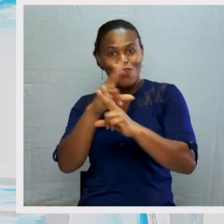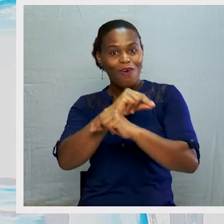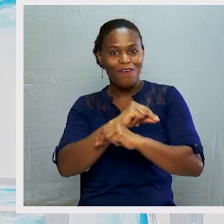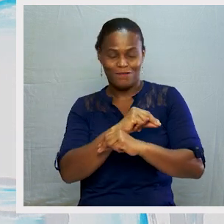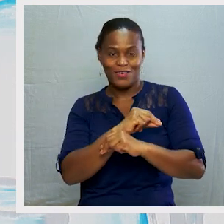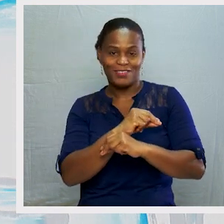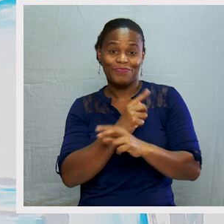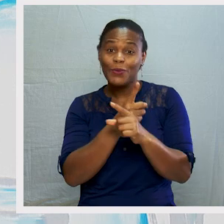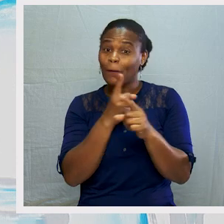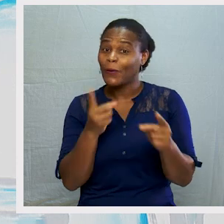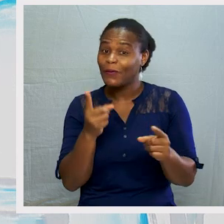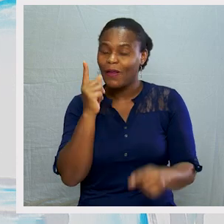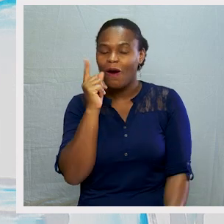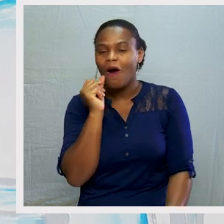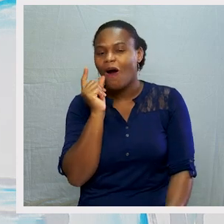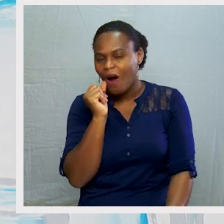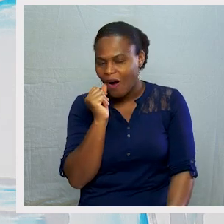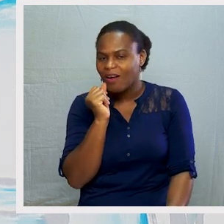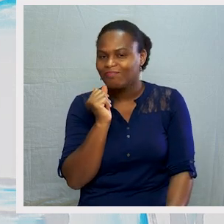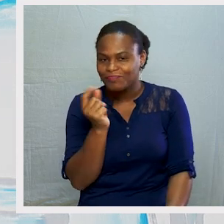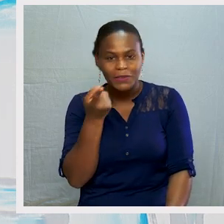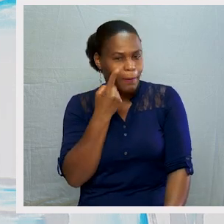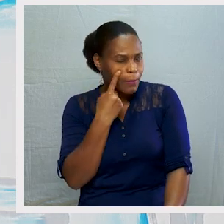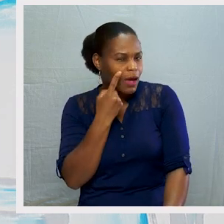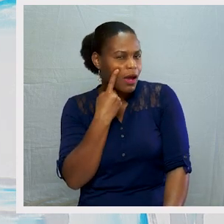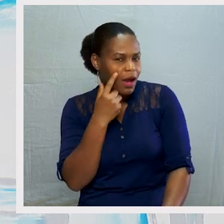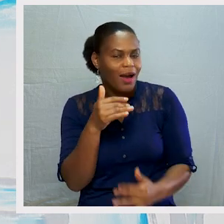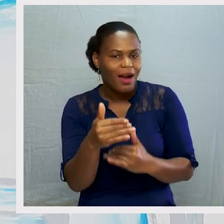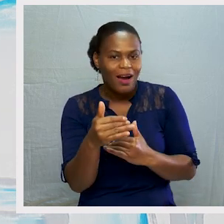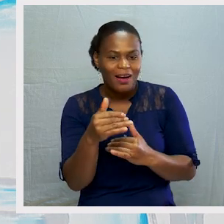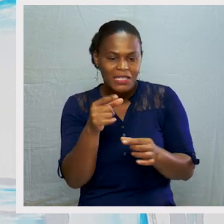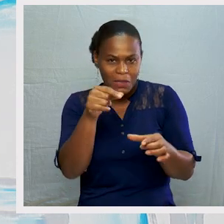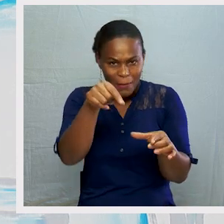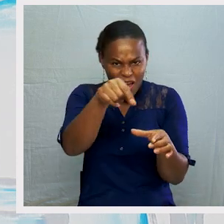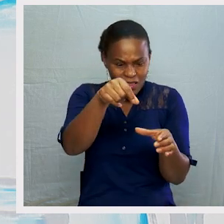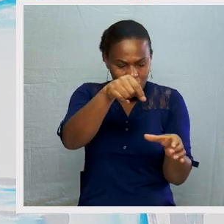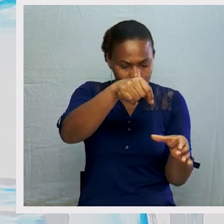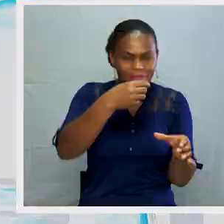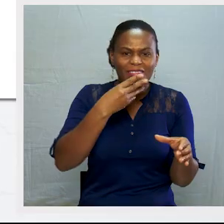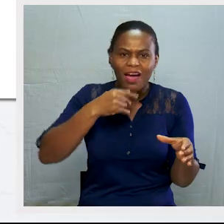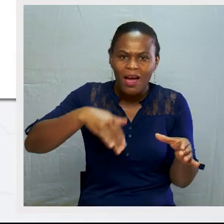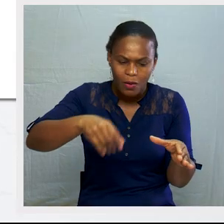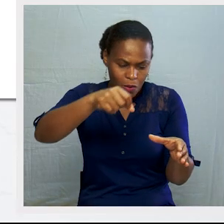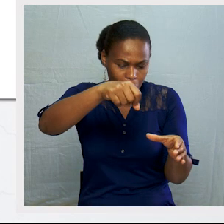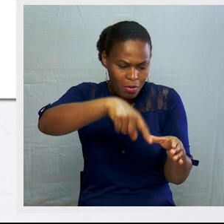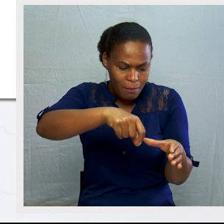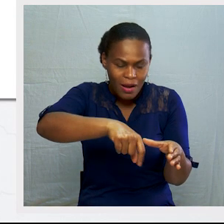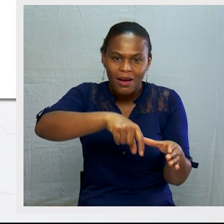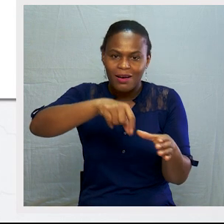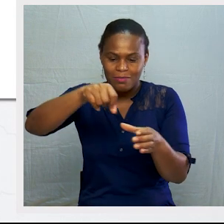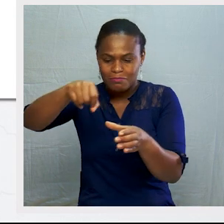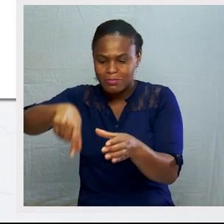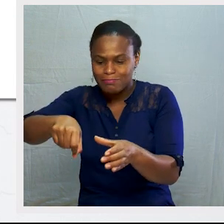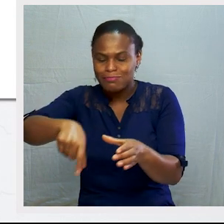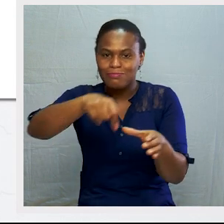planta. Então, os homens experimentaram colocar as sementes na terra e